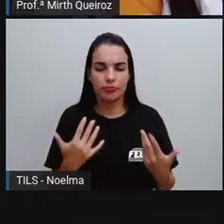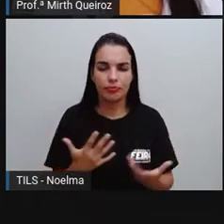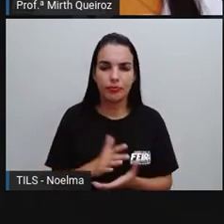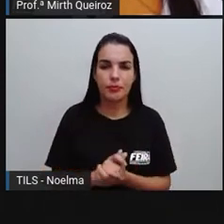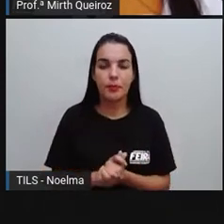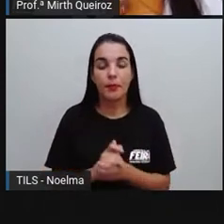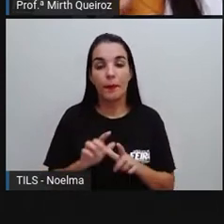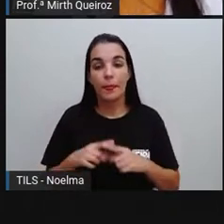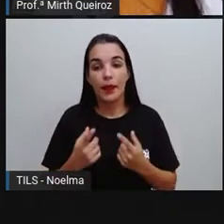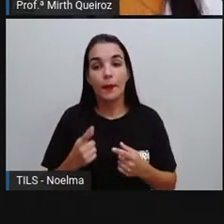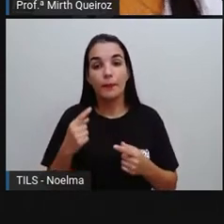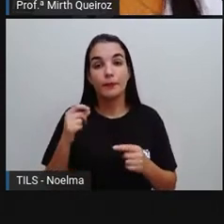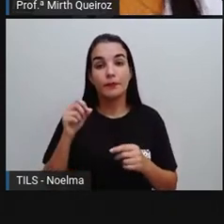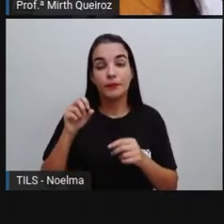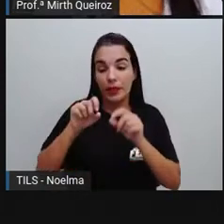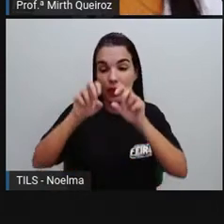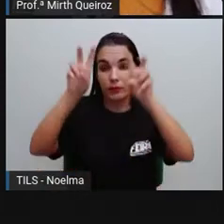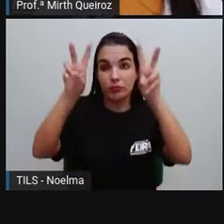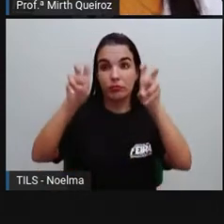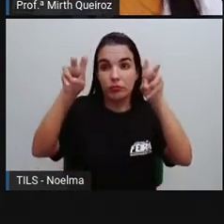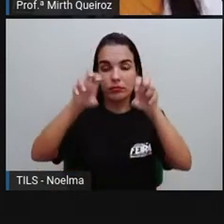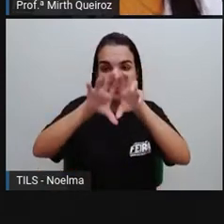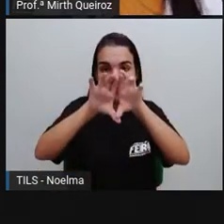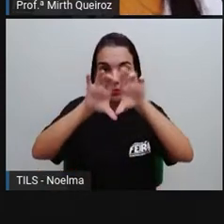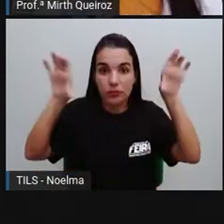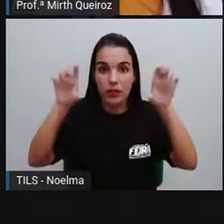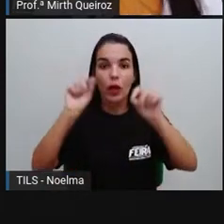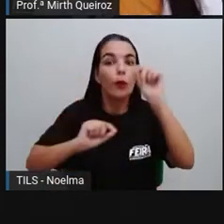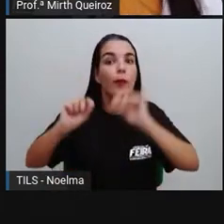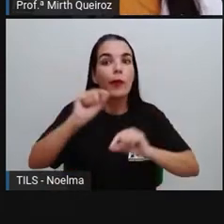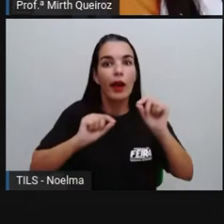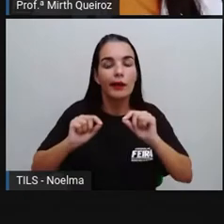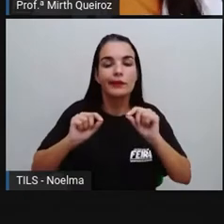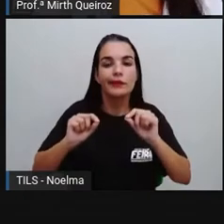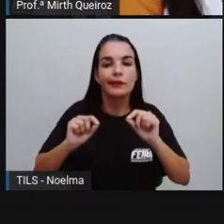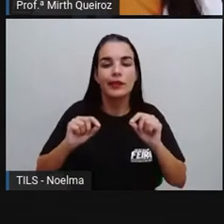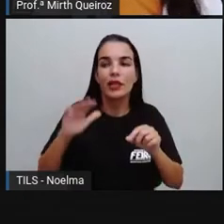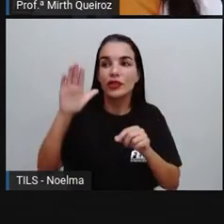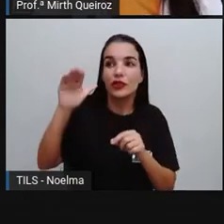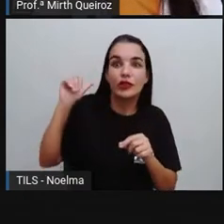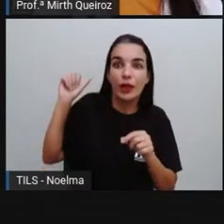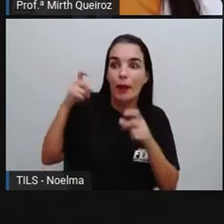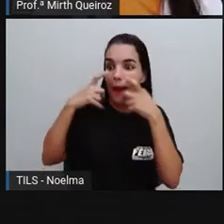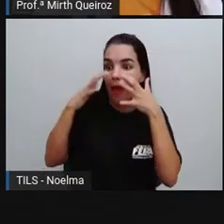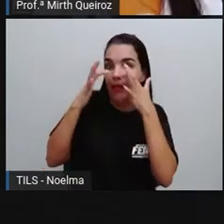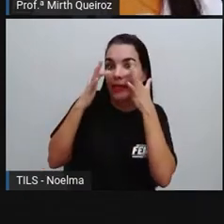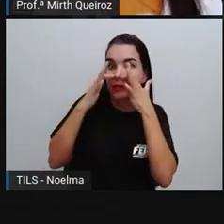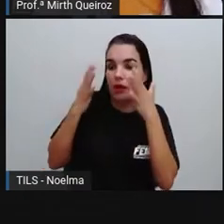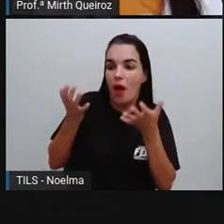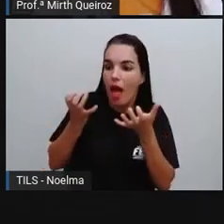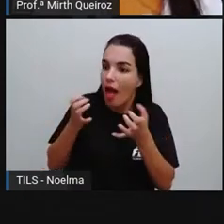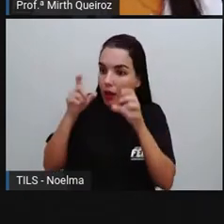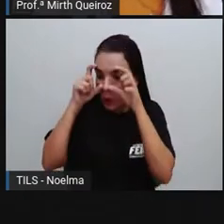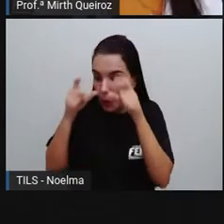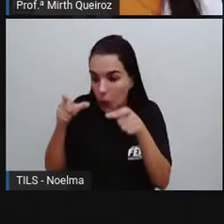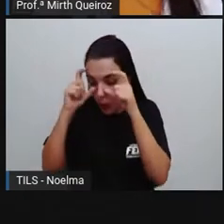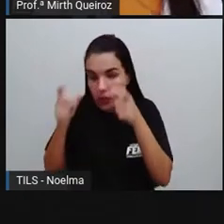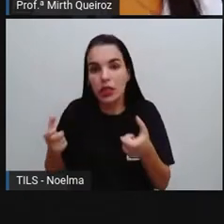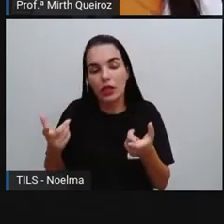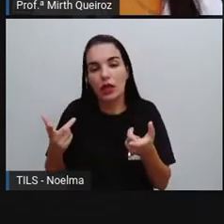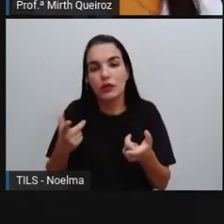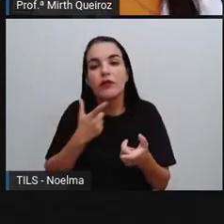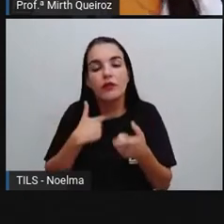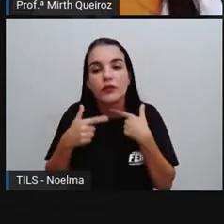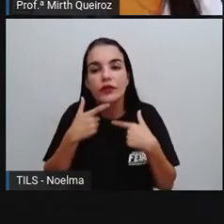tal. Então, essas manchetes, elas servem para chamar a atenção do leitor. Então, dessa forma, deve